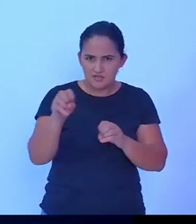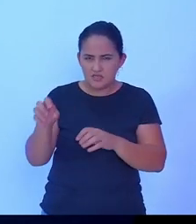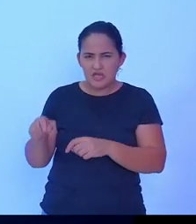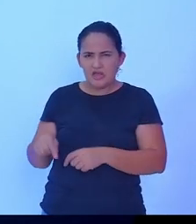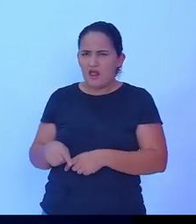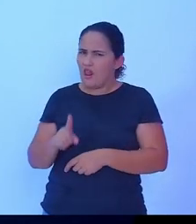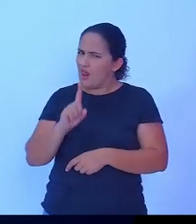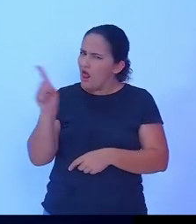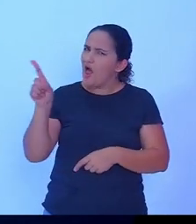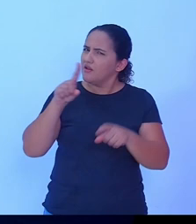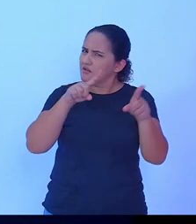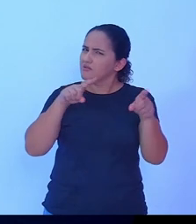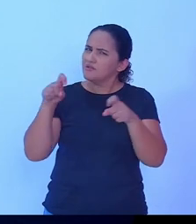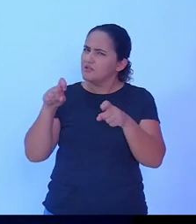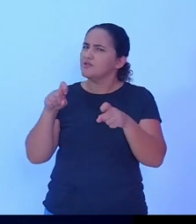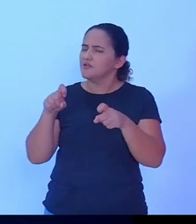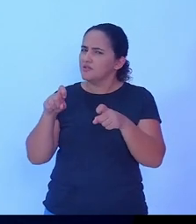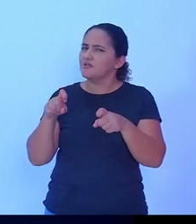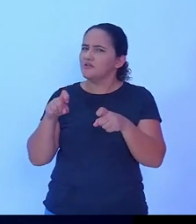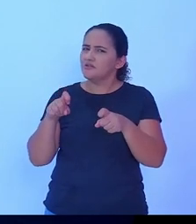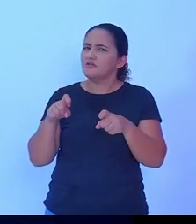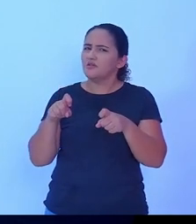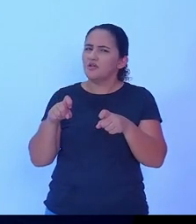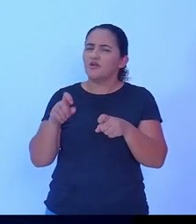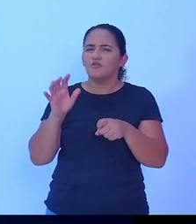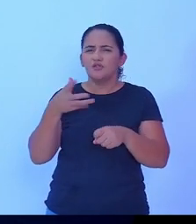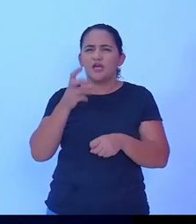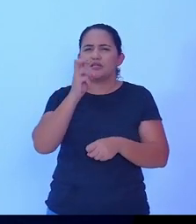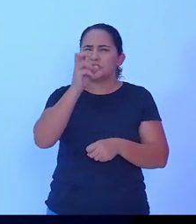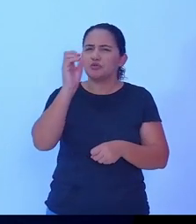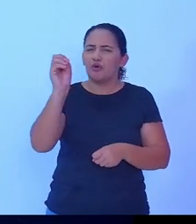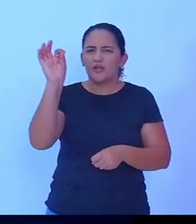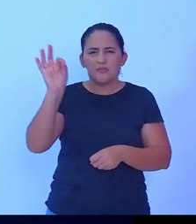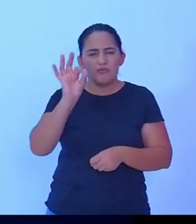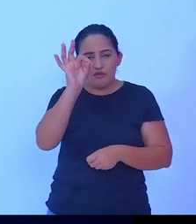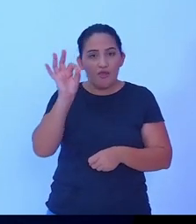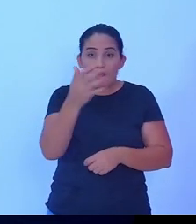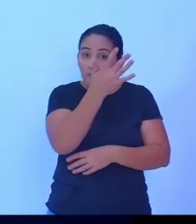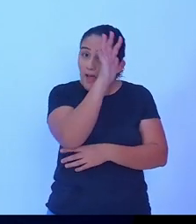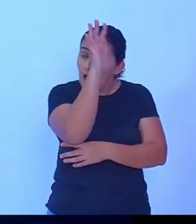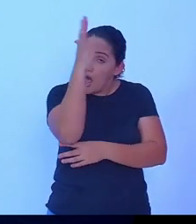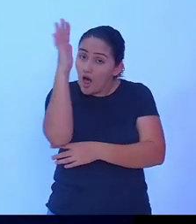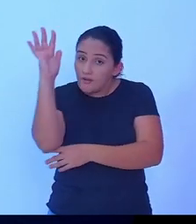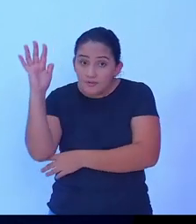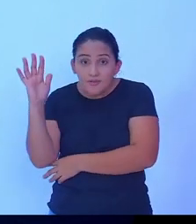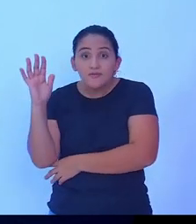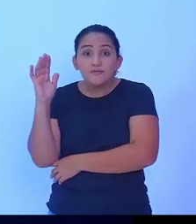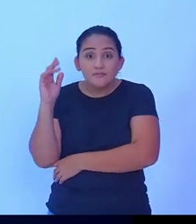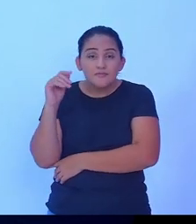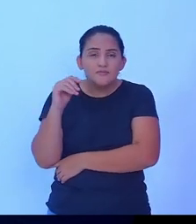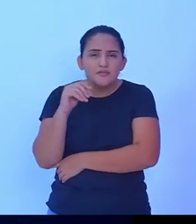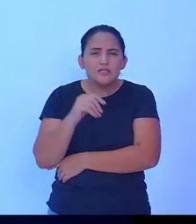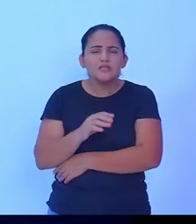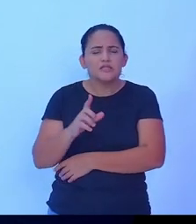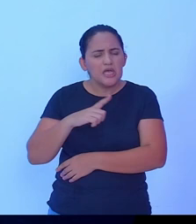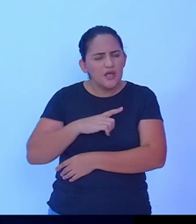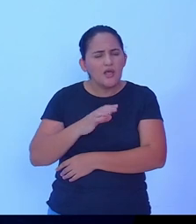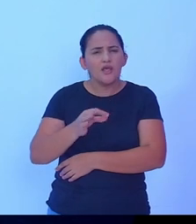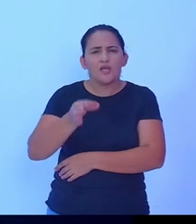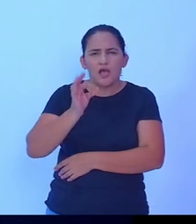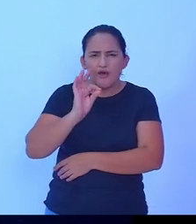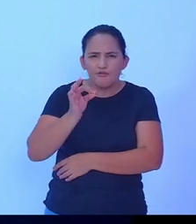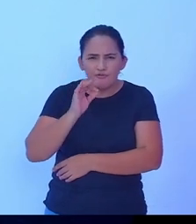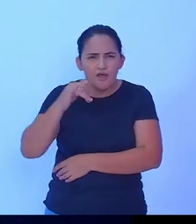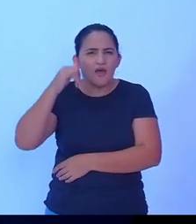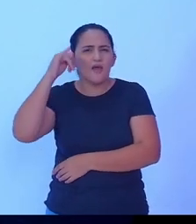e eu tenho 50% de mata ainda e eu tenho uma produção até boa de café gado